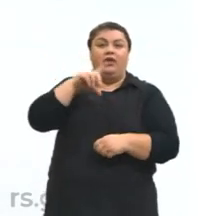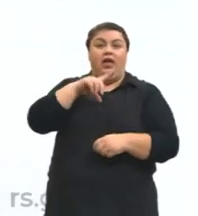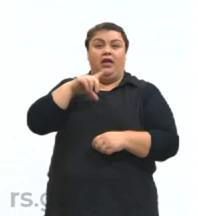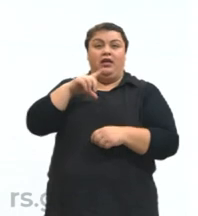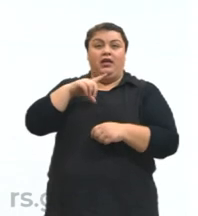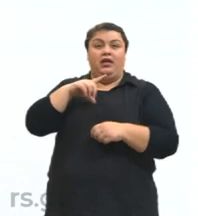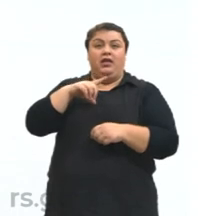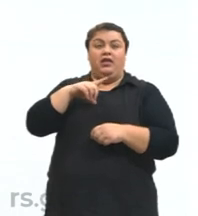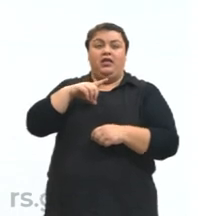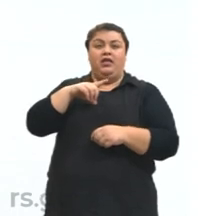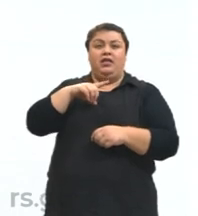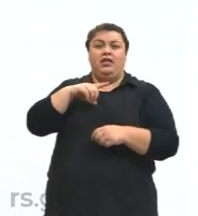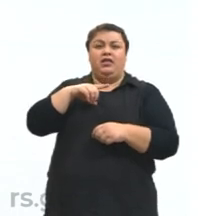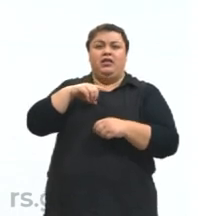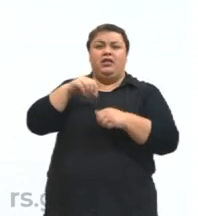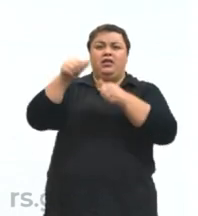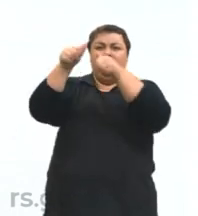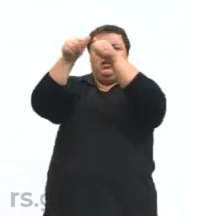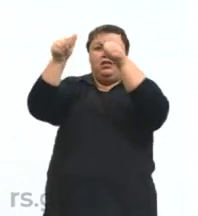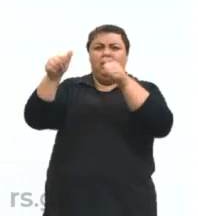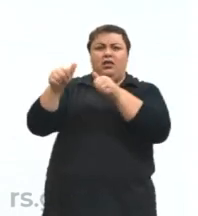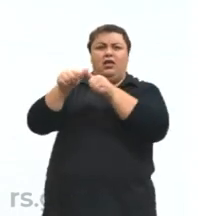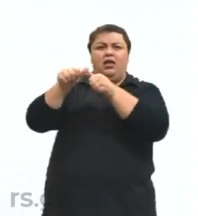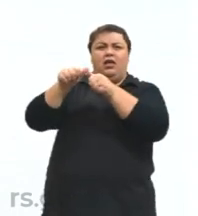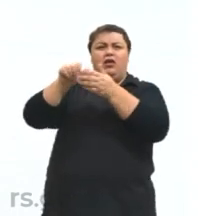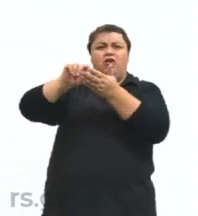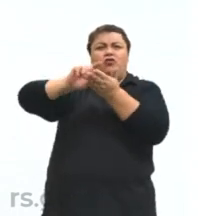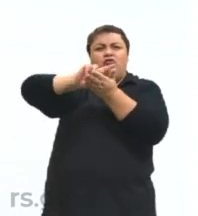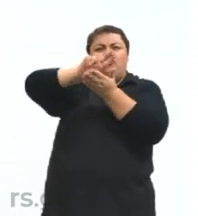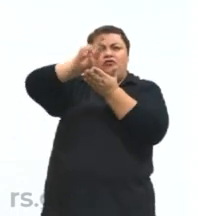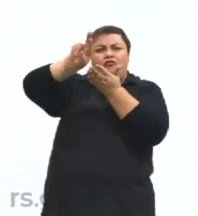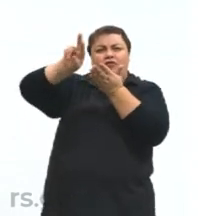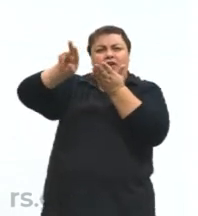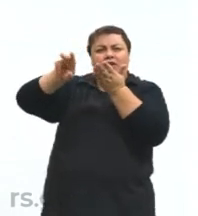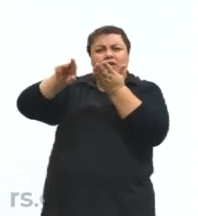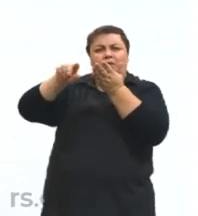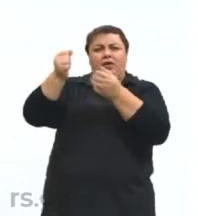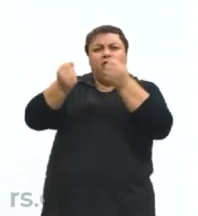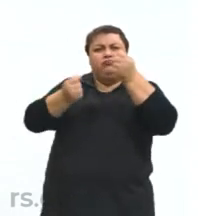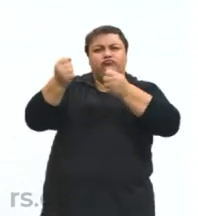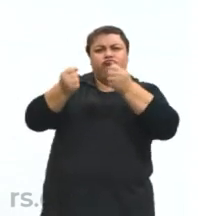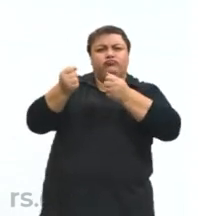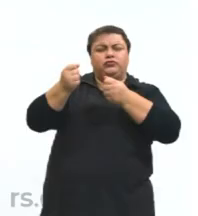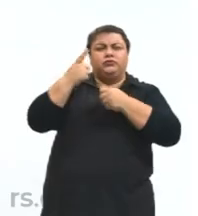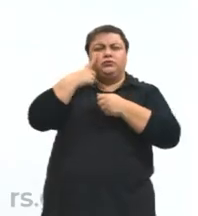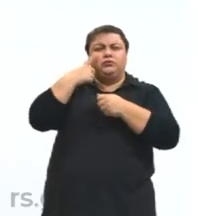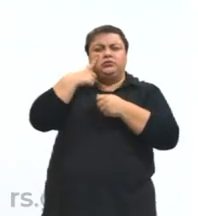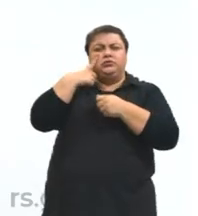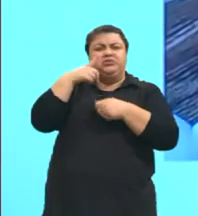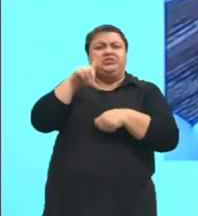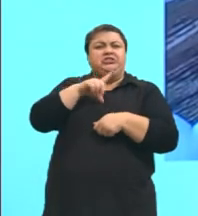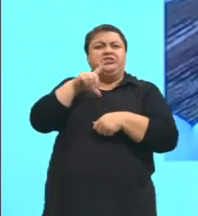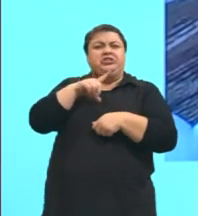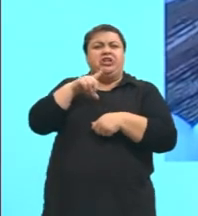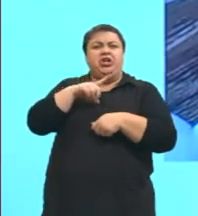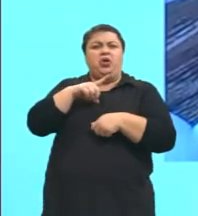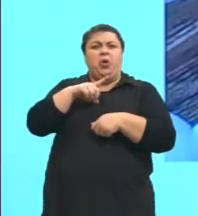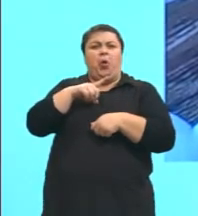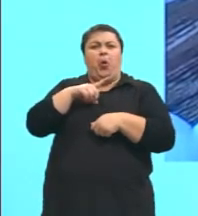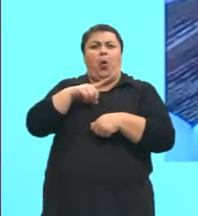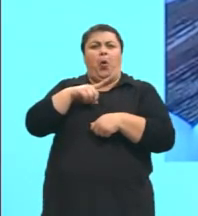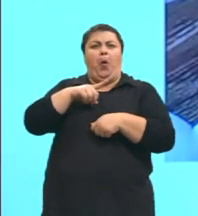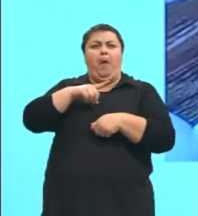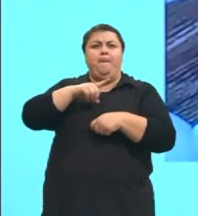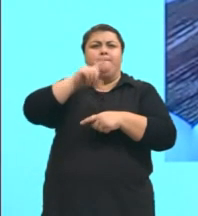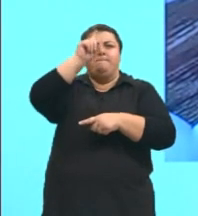superior, a gente tem diversas placas de trânsito. A gente tem ali um proibido fazer